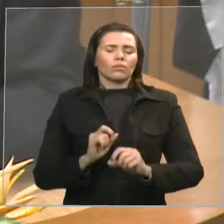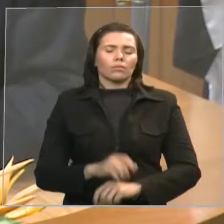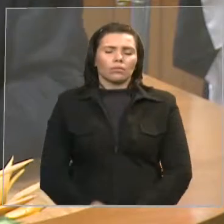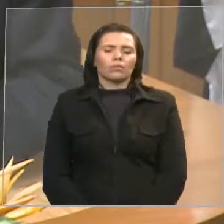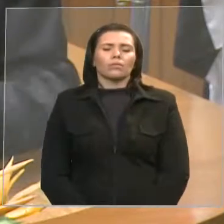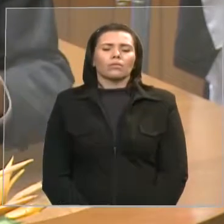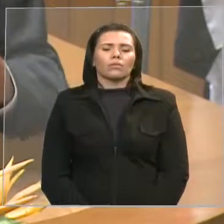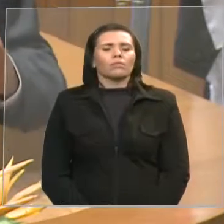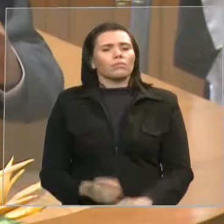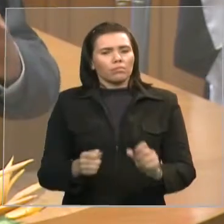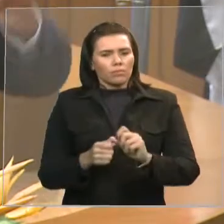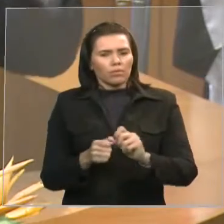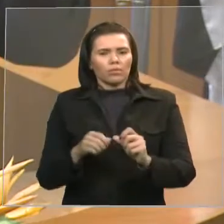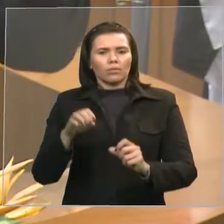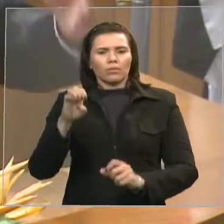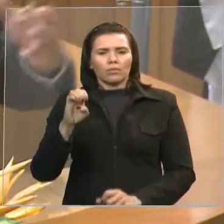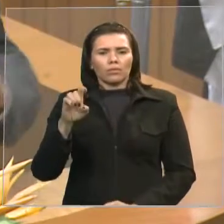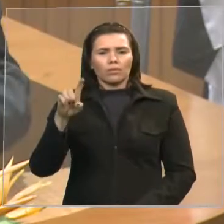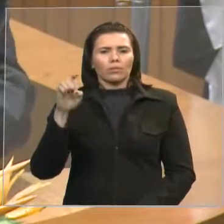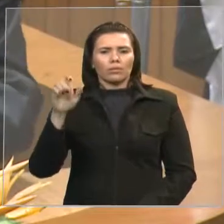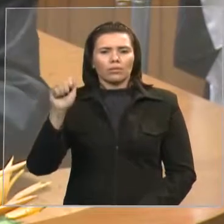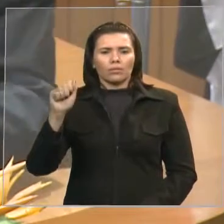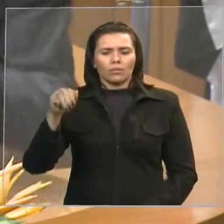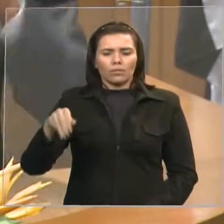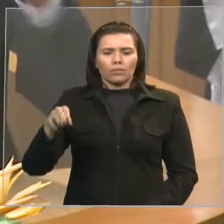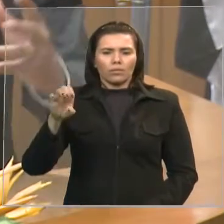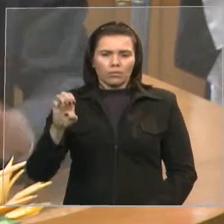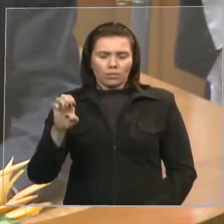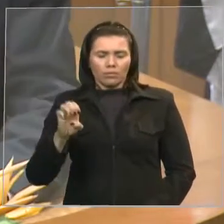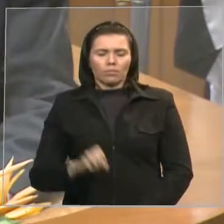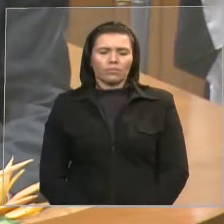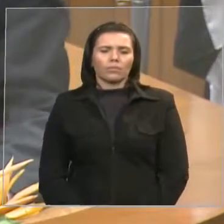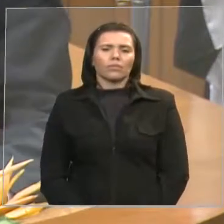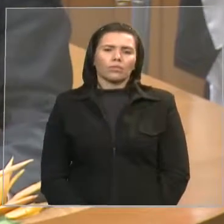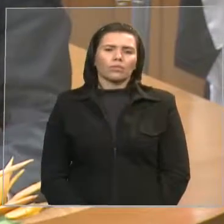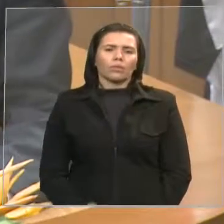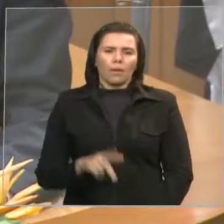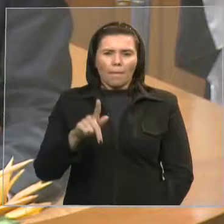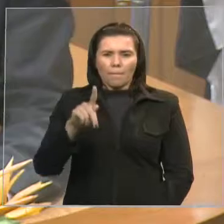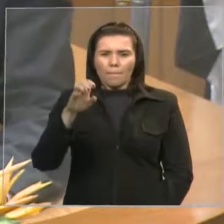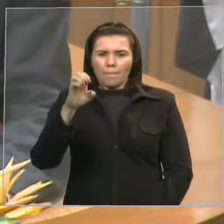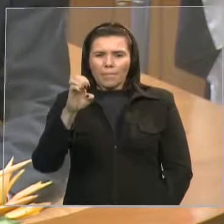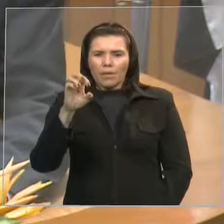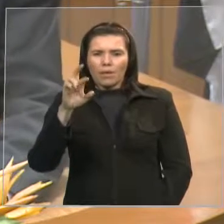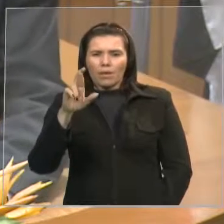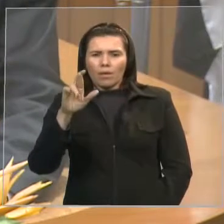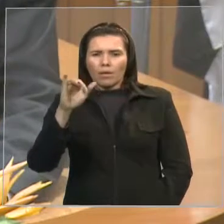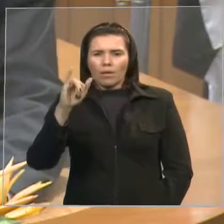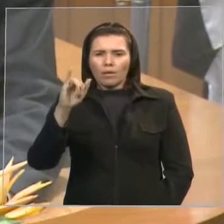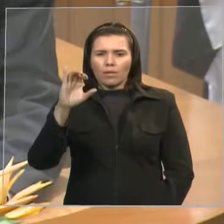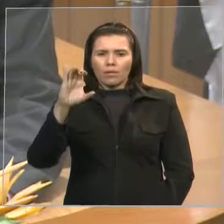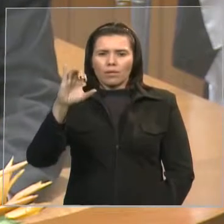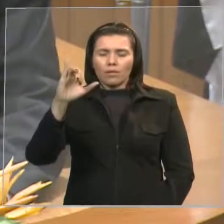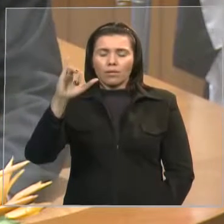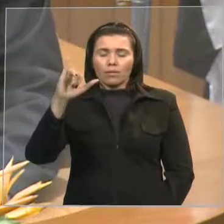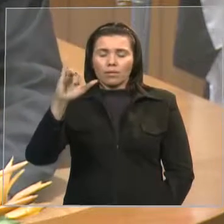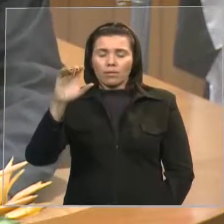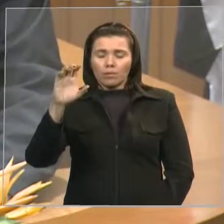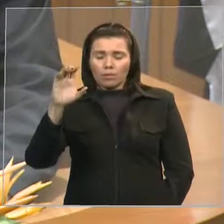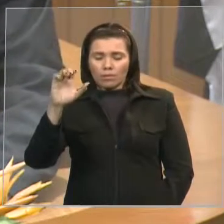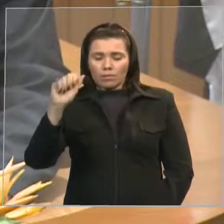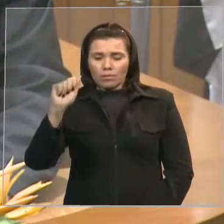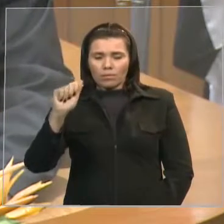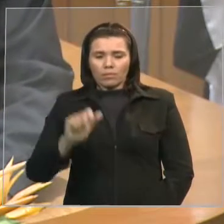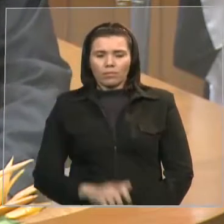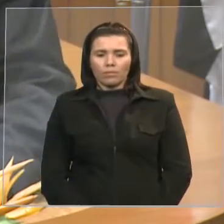quando o que deveria ser mais prudente era mantê-lo no